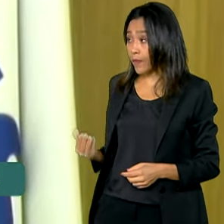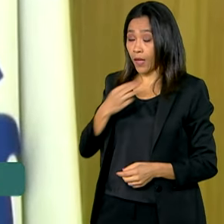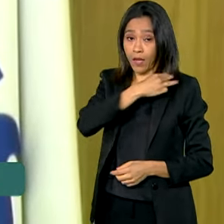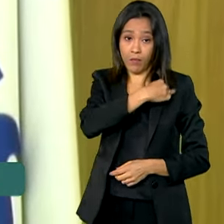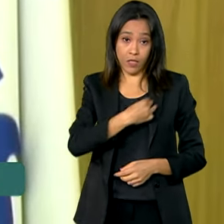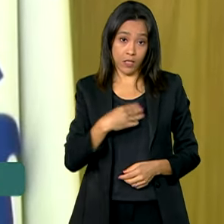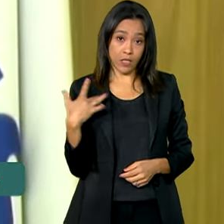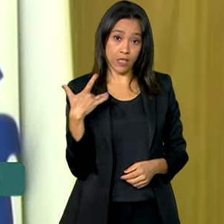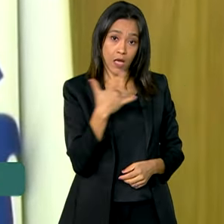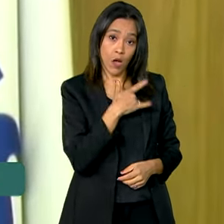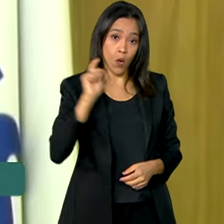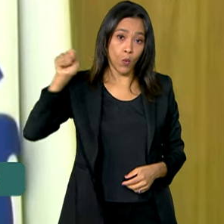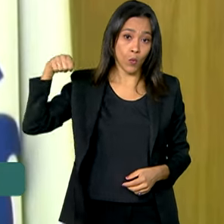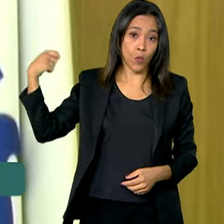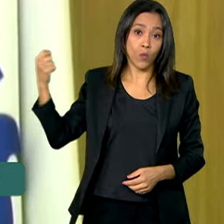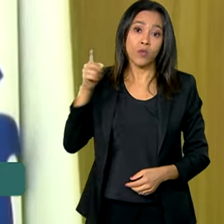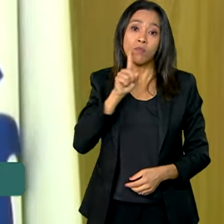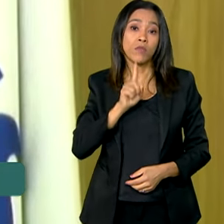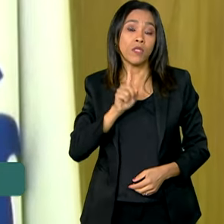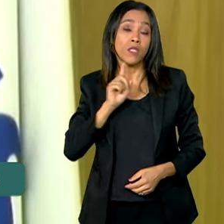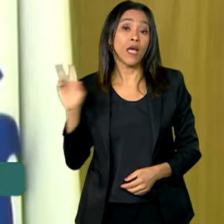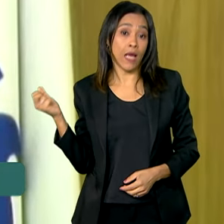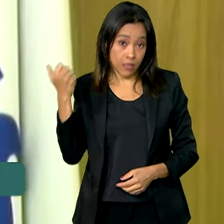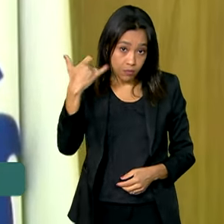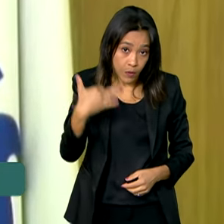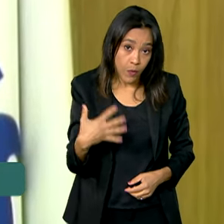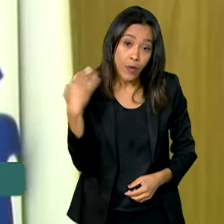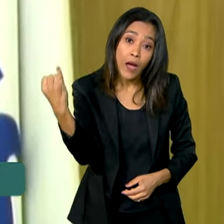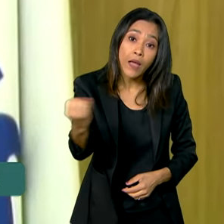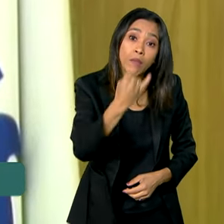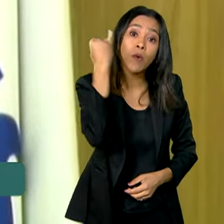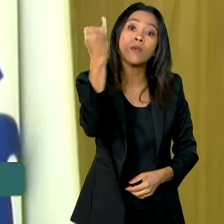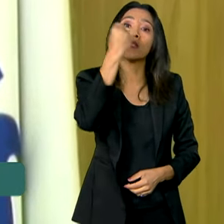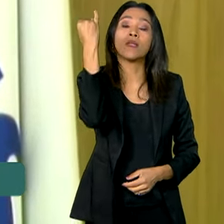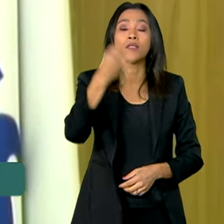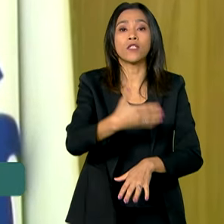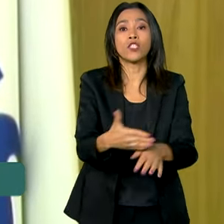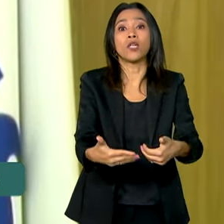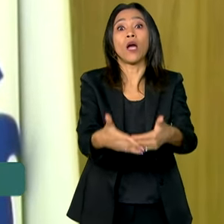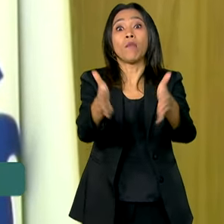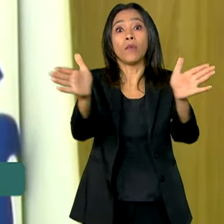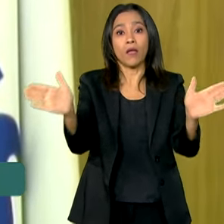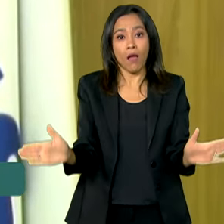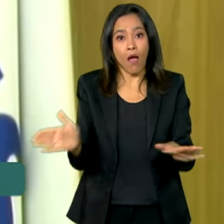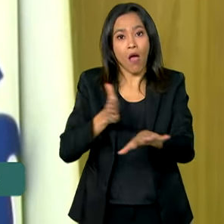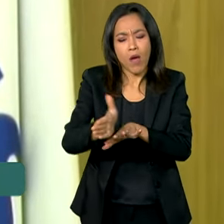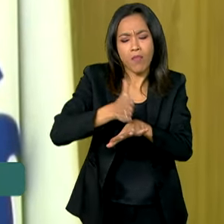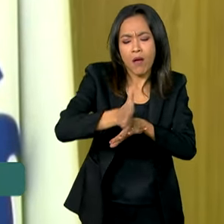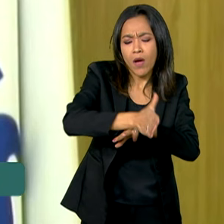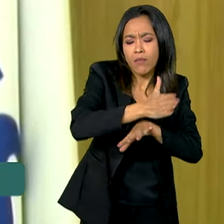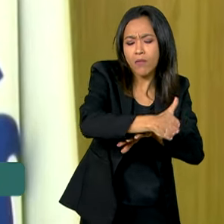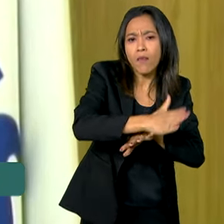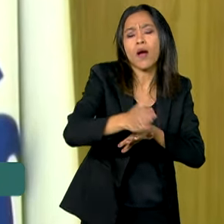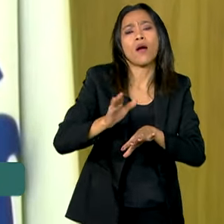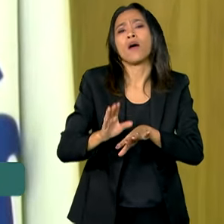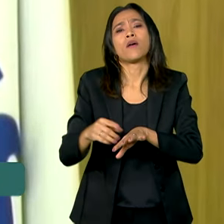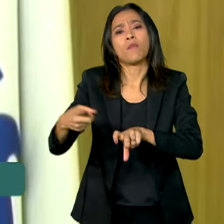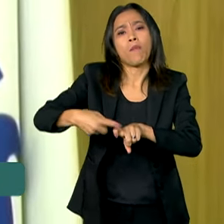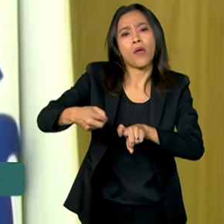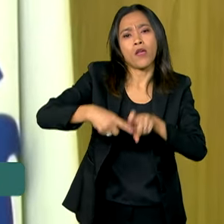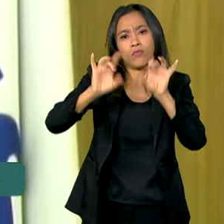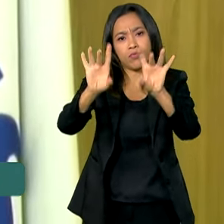Trindade, falou da importância de se ampliar o cuidado especializado, principalmente após os desastres